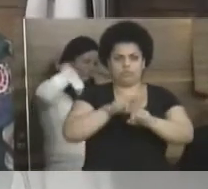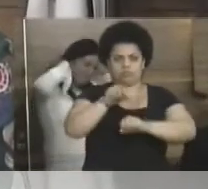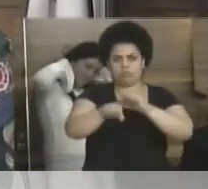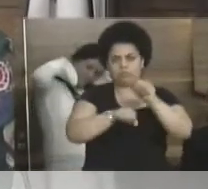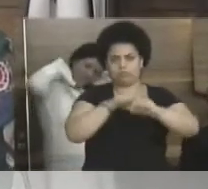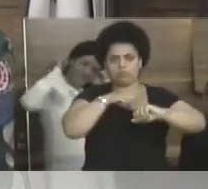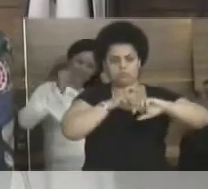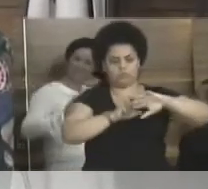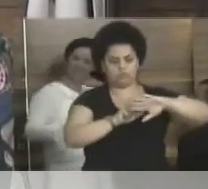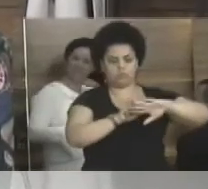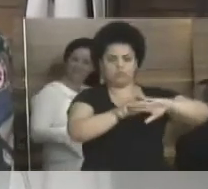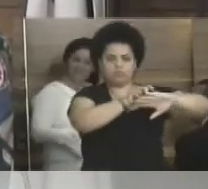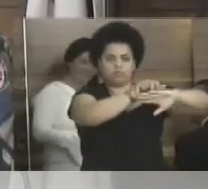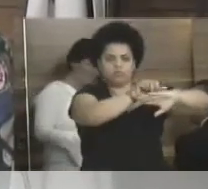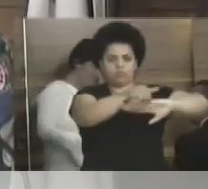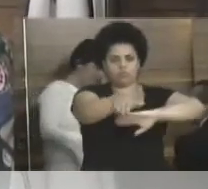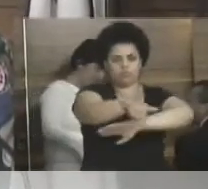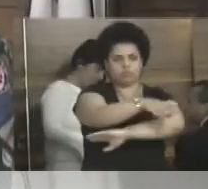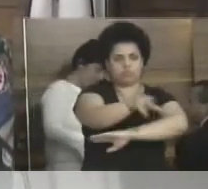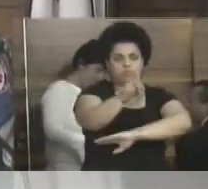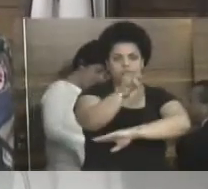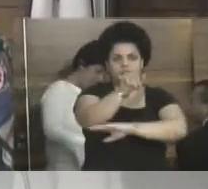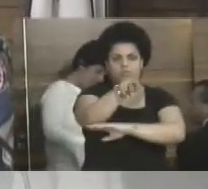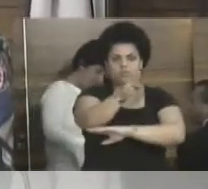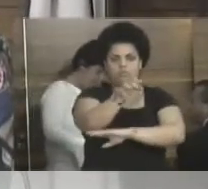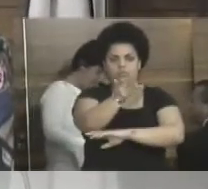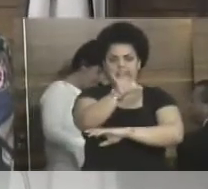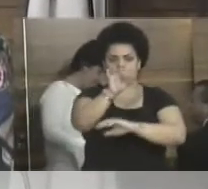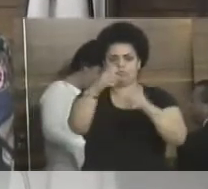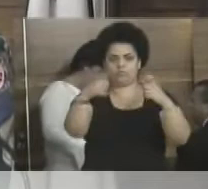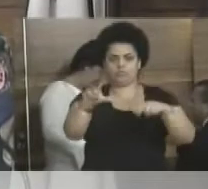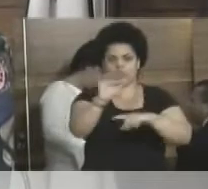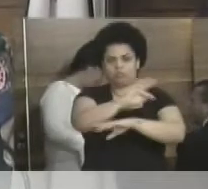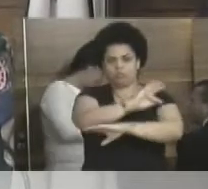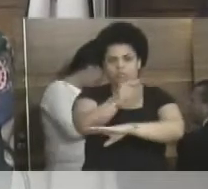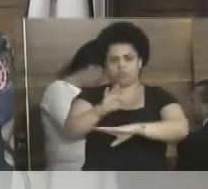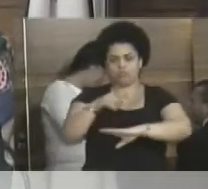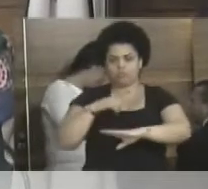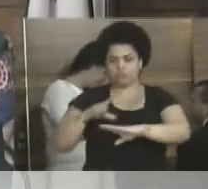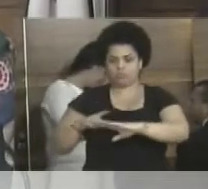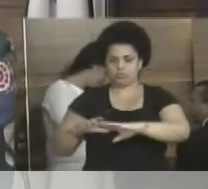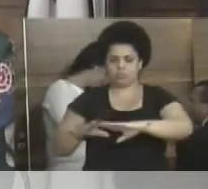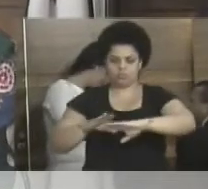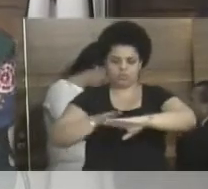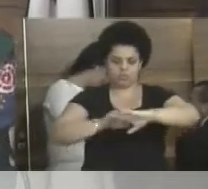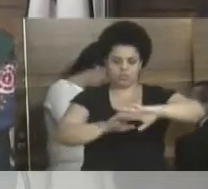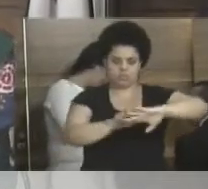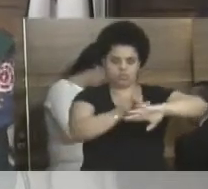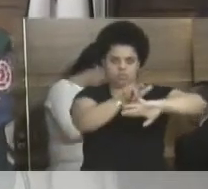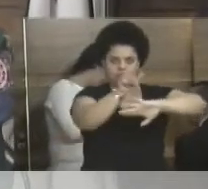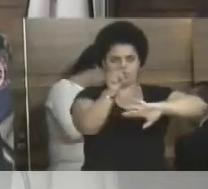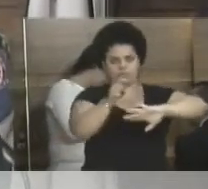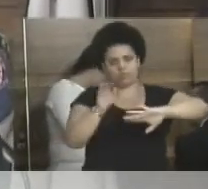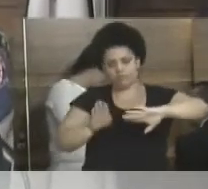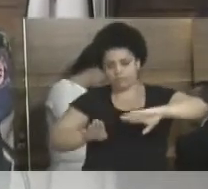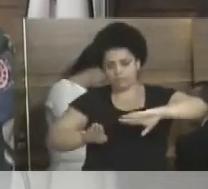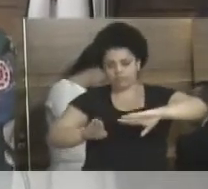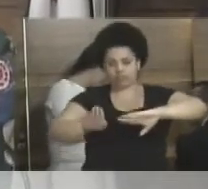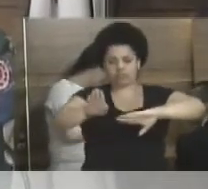da escadaria da Rua dos Pinheiros, no bairro do Frade. É uma rua grande,